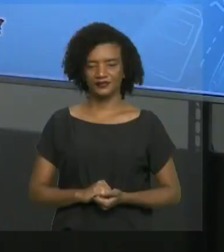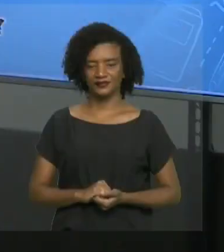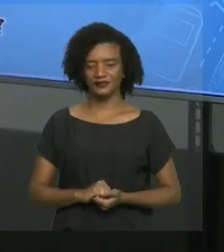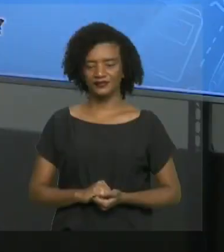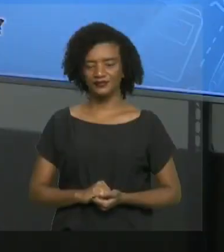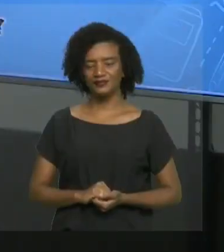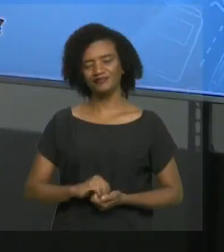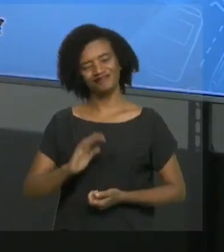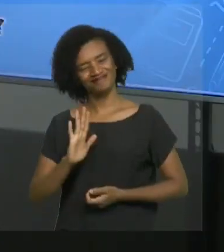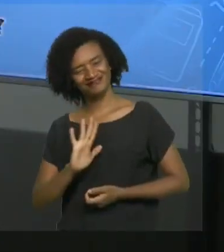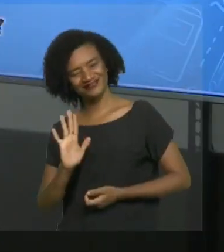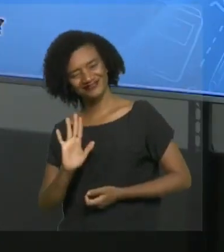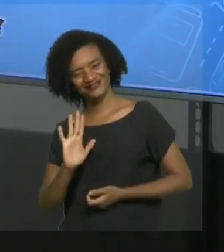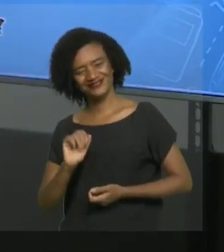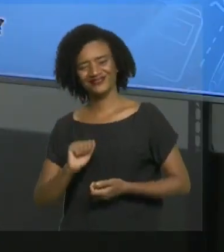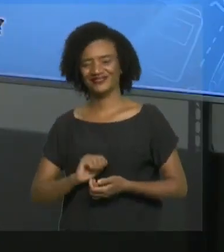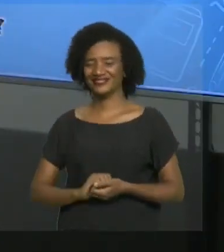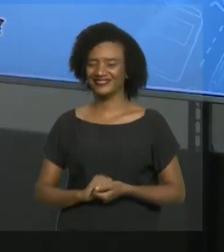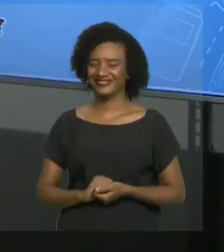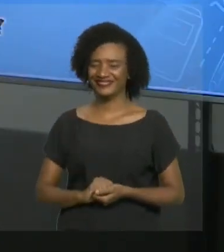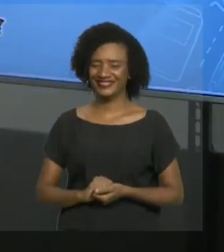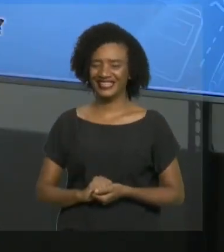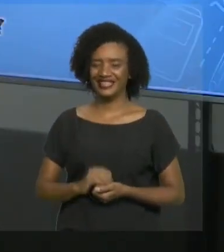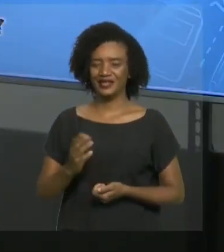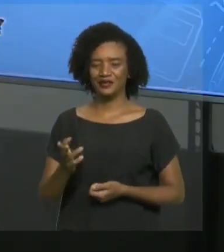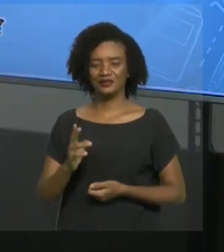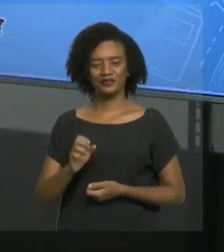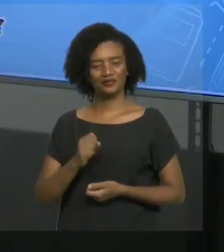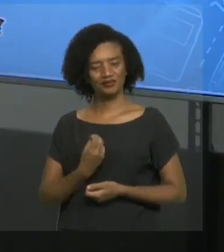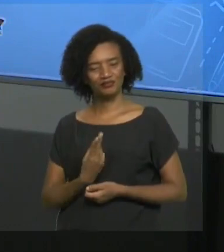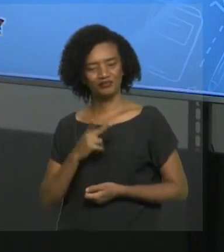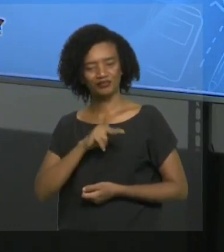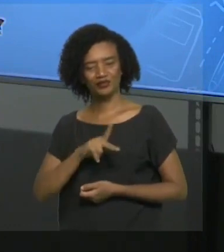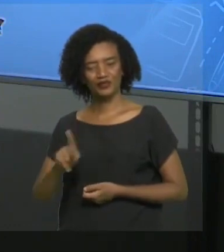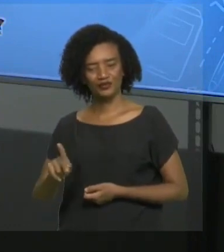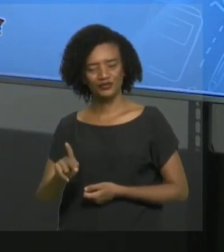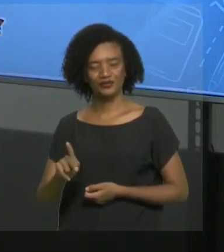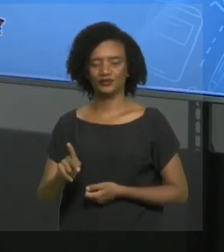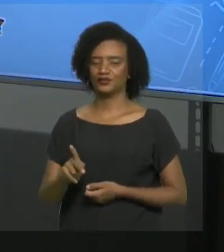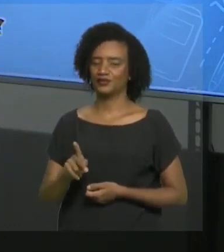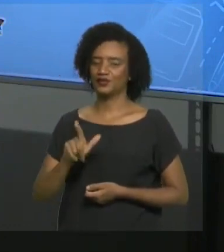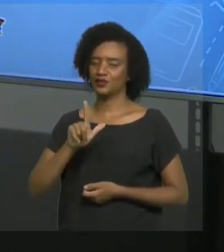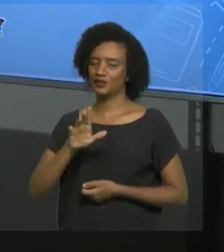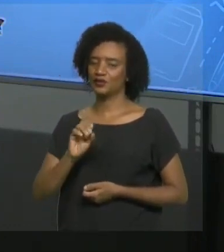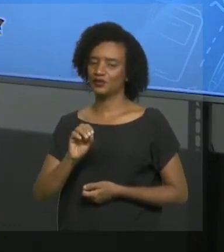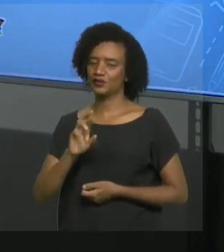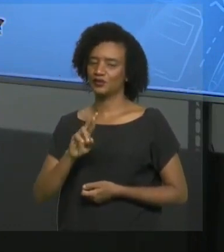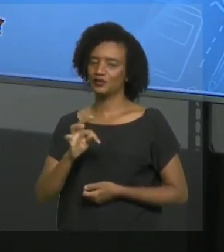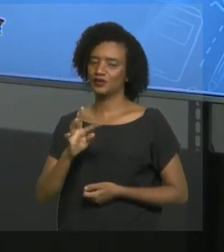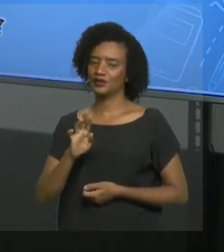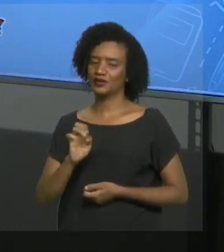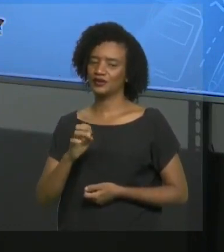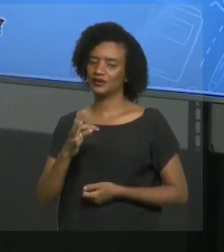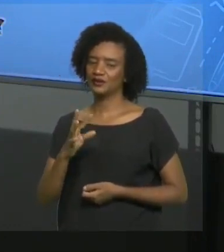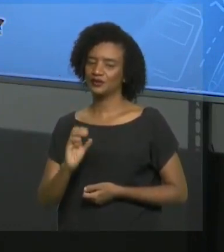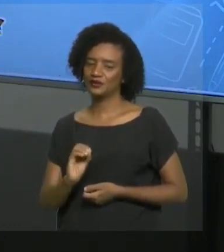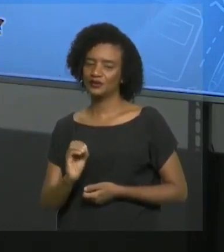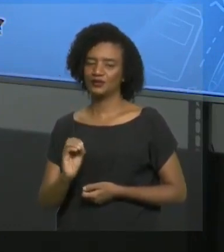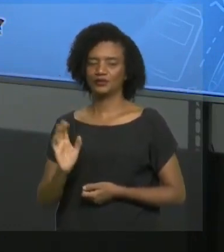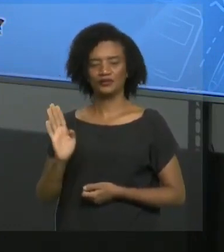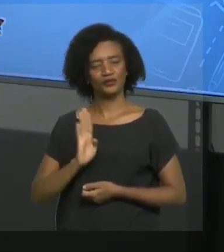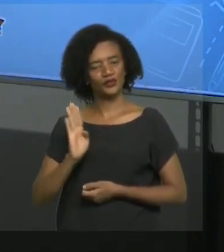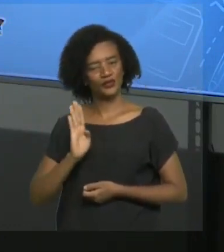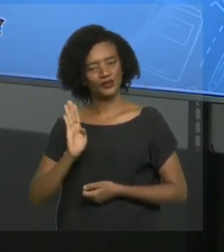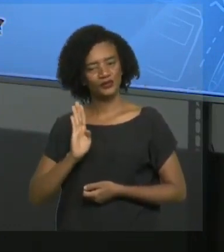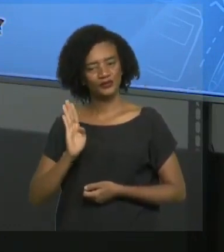Oi, quarentenas, eu sou o professor Fernando Loureiro de Biologia e estou aqui na TV Assembleia junto com a Rádio Kimbiras e o canal Seduc no